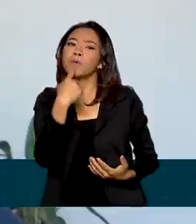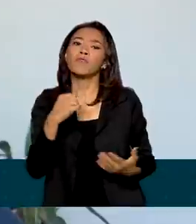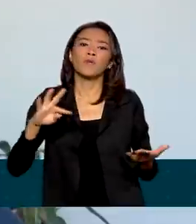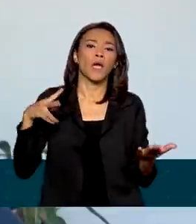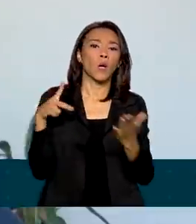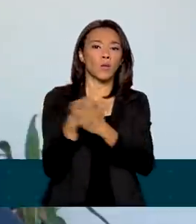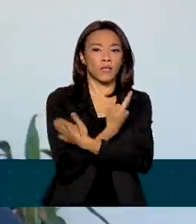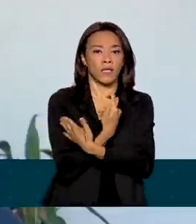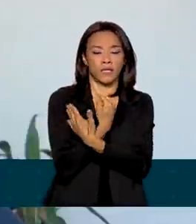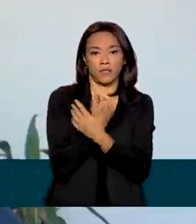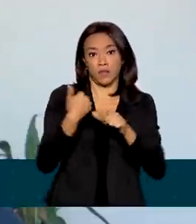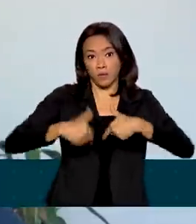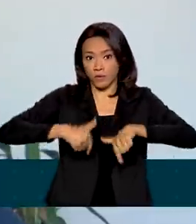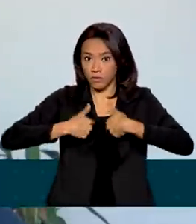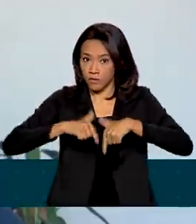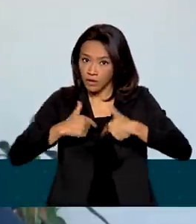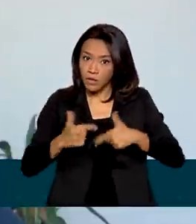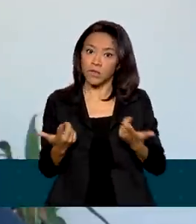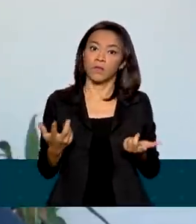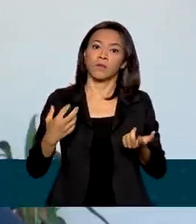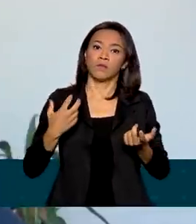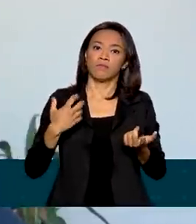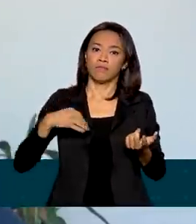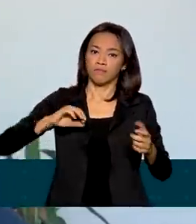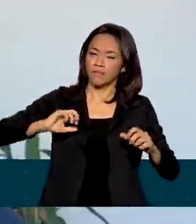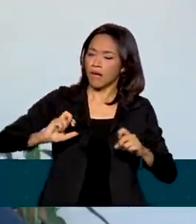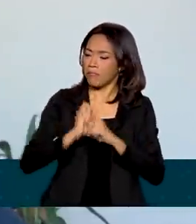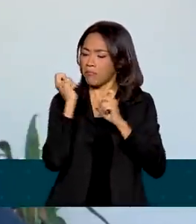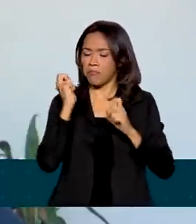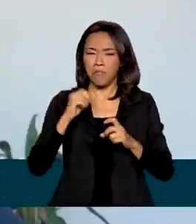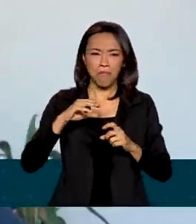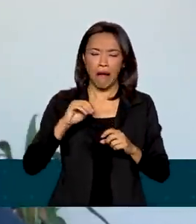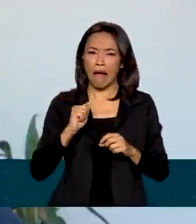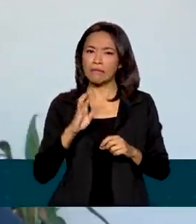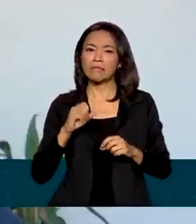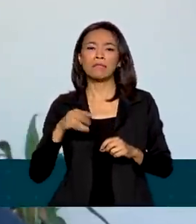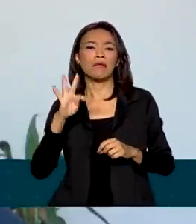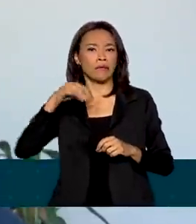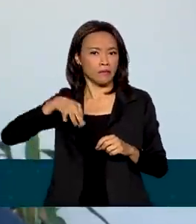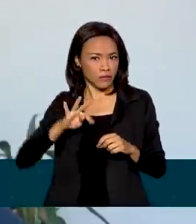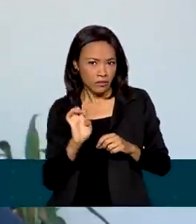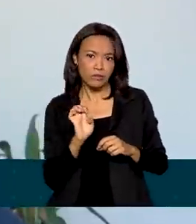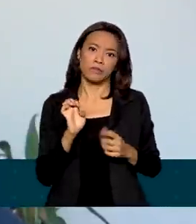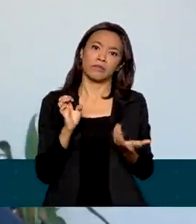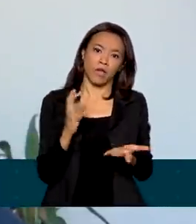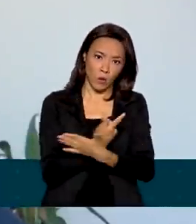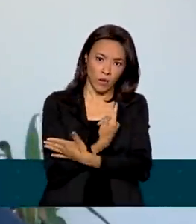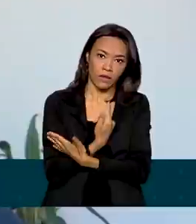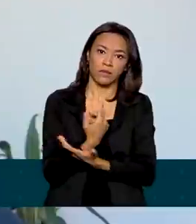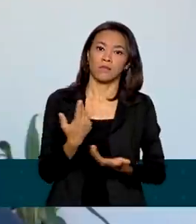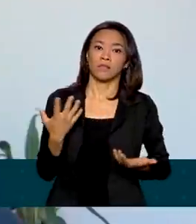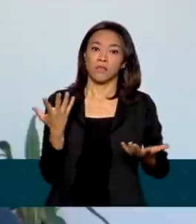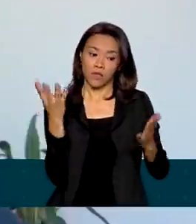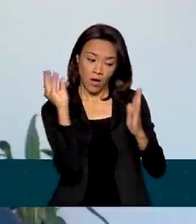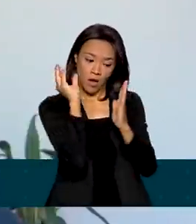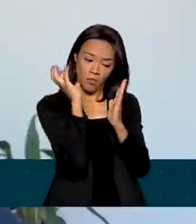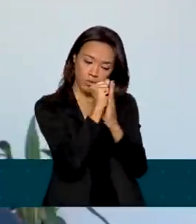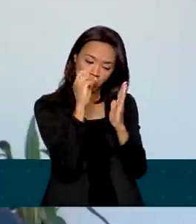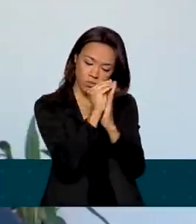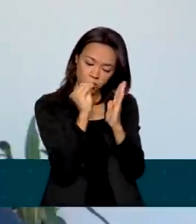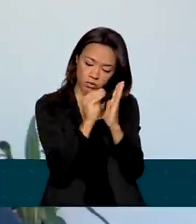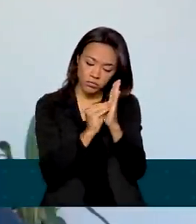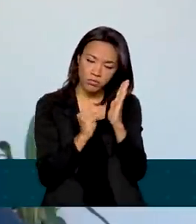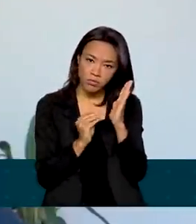que tem acontecido no seu setor, na sua atividade, propiciando que setor produtivo, governo e